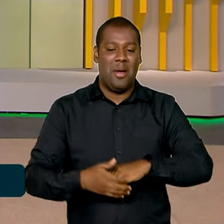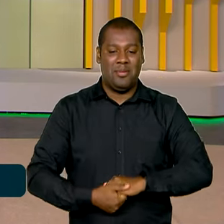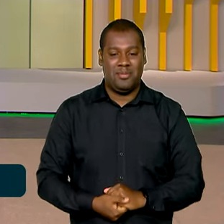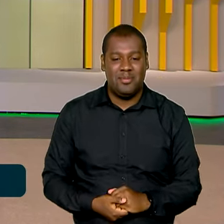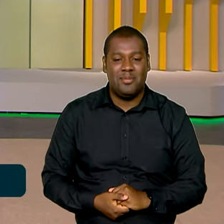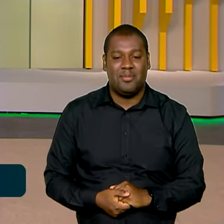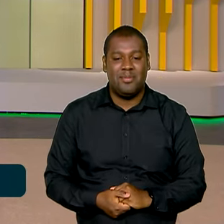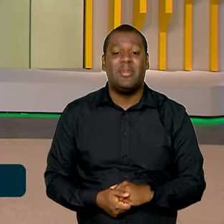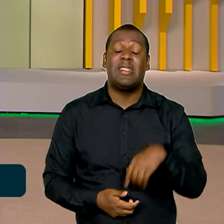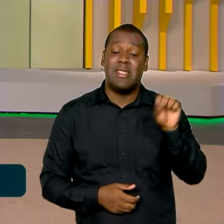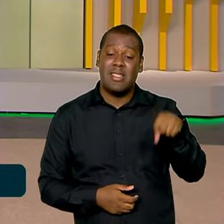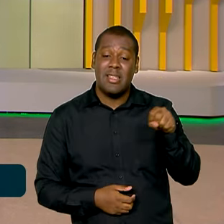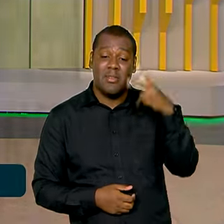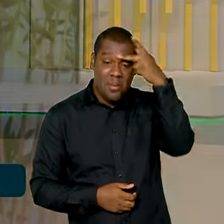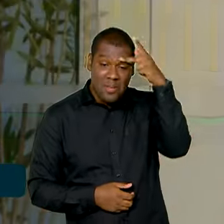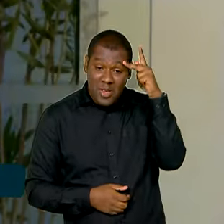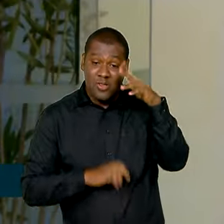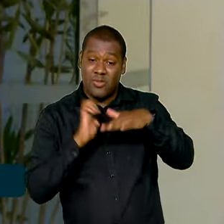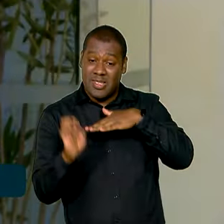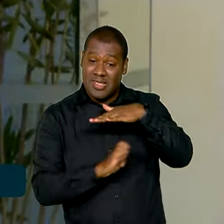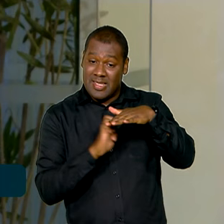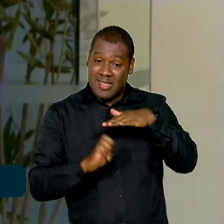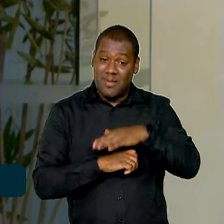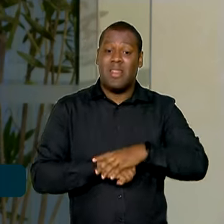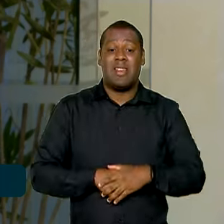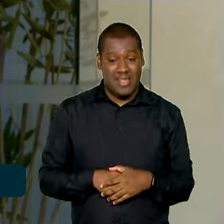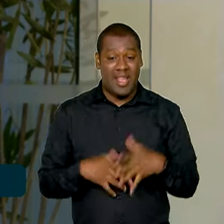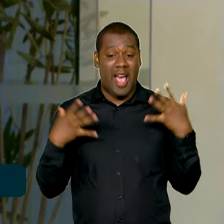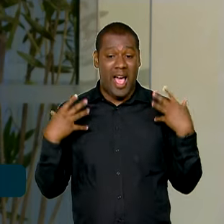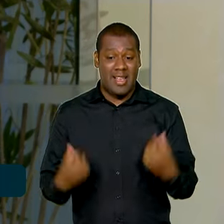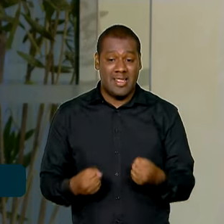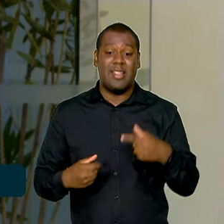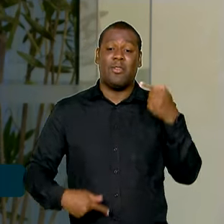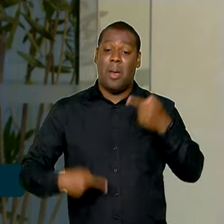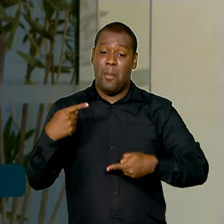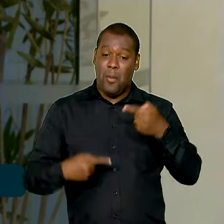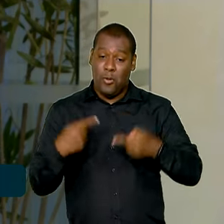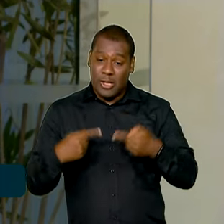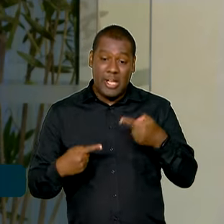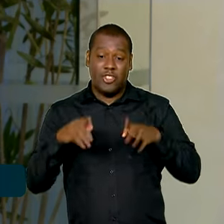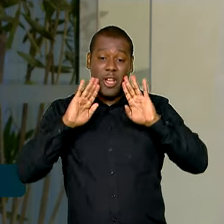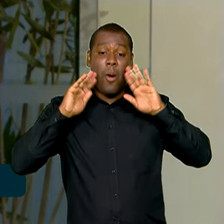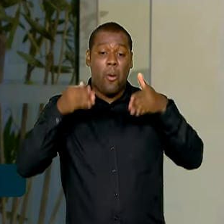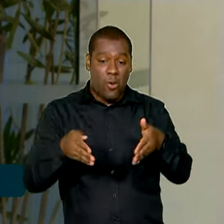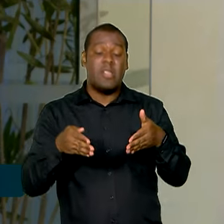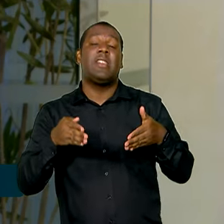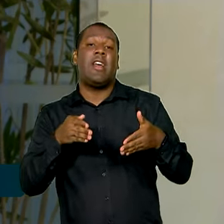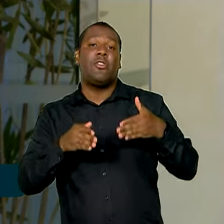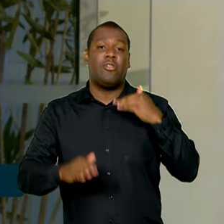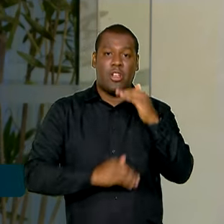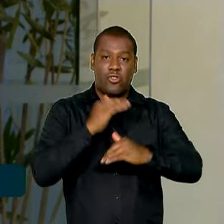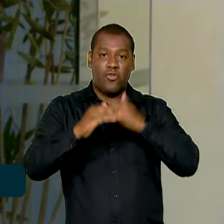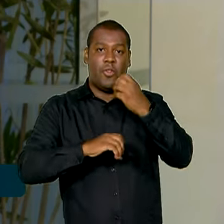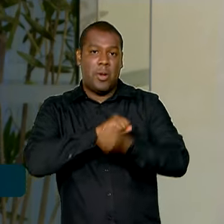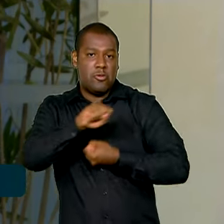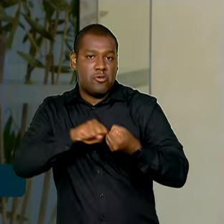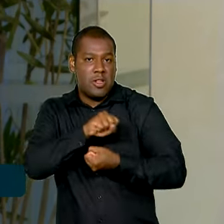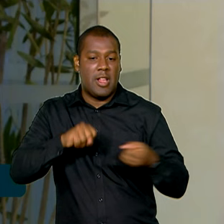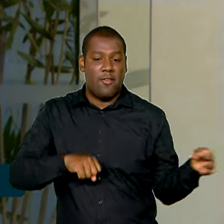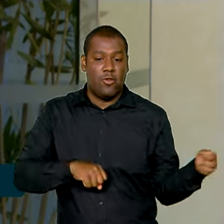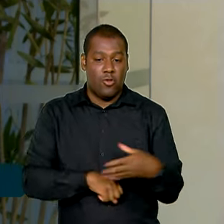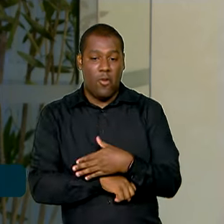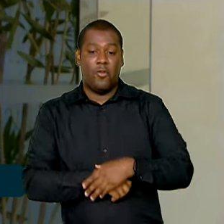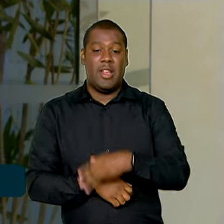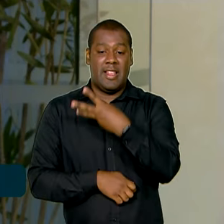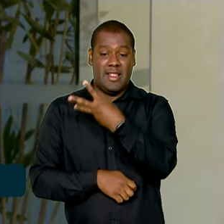Sim, Roberto. Os empresários receberam muito bem uma política focada em desenvolvimento sustentável, em inovação, 300 bilhões de reais